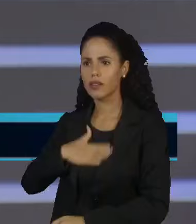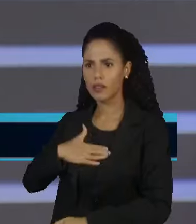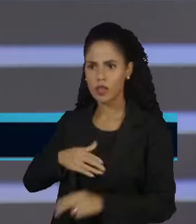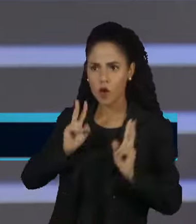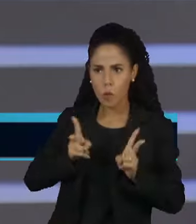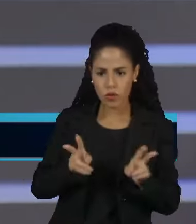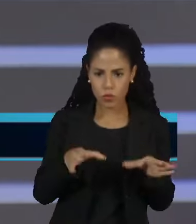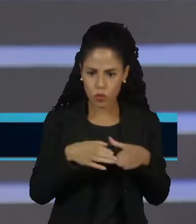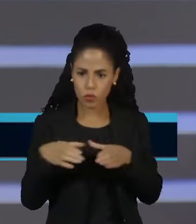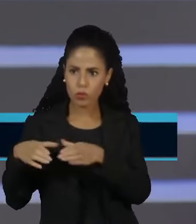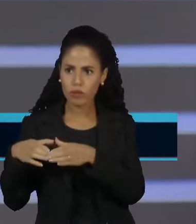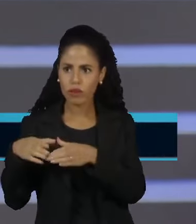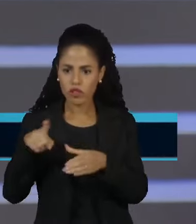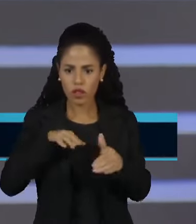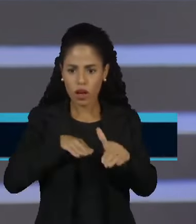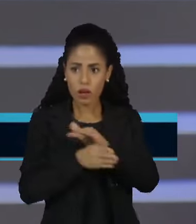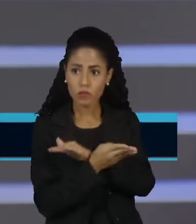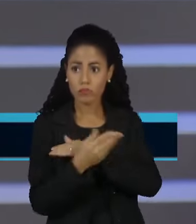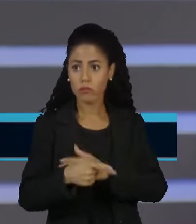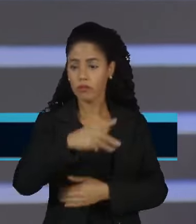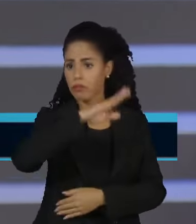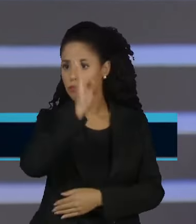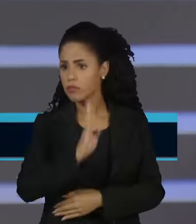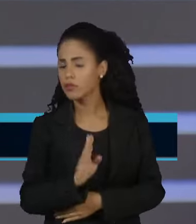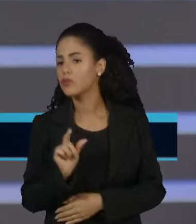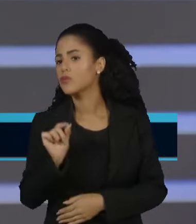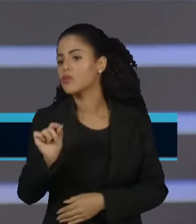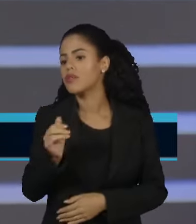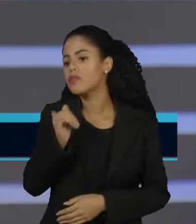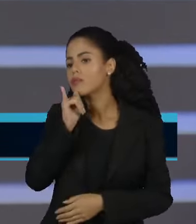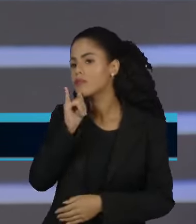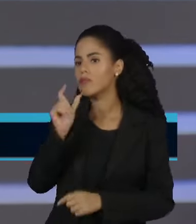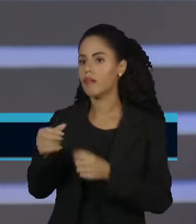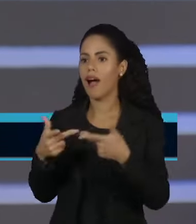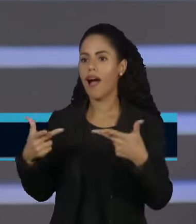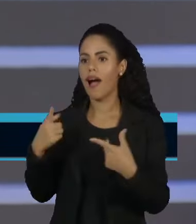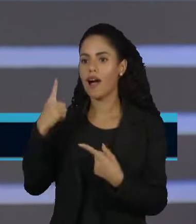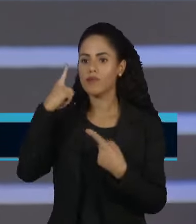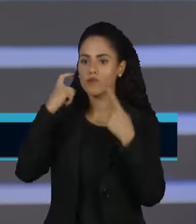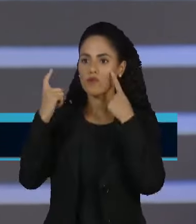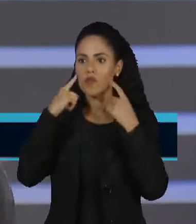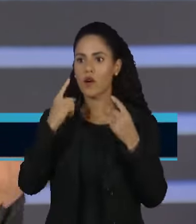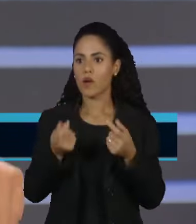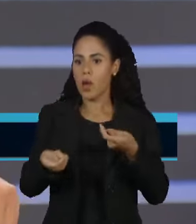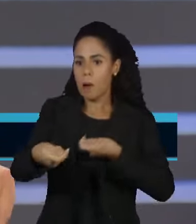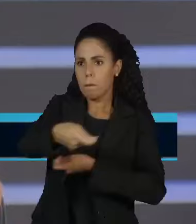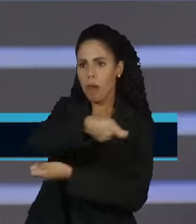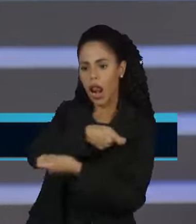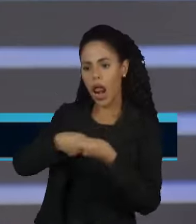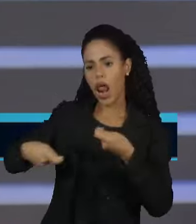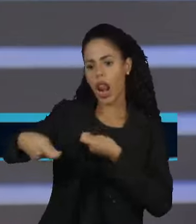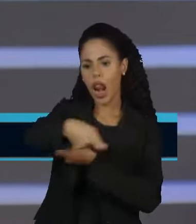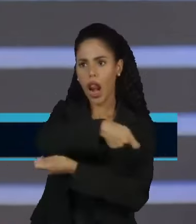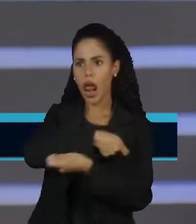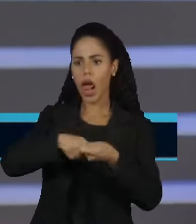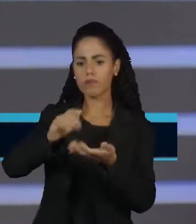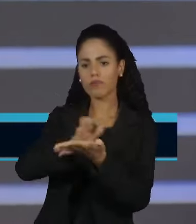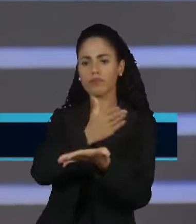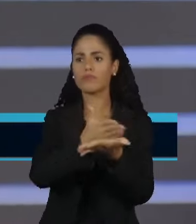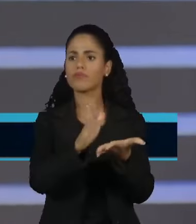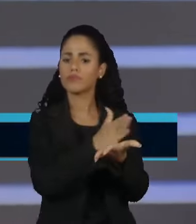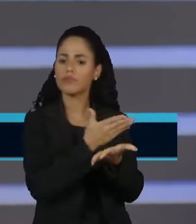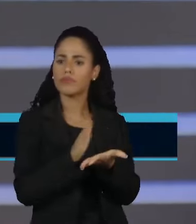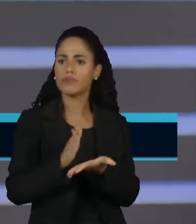pessoas que está acostumado num Brasil que é forjado na ideia de fazer um bolo crescer e só depois dividir, e essa divisão,